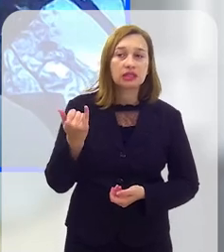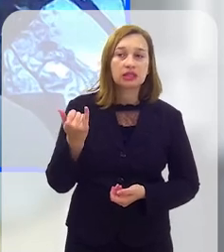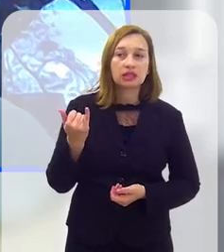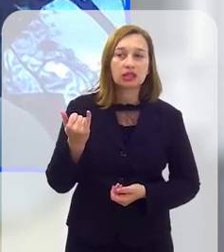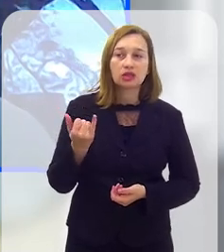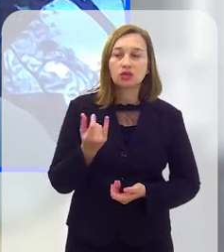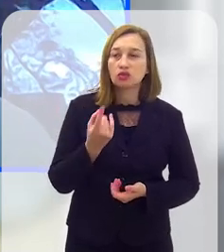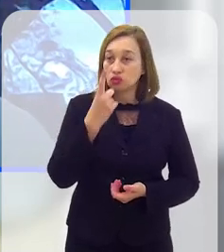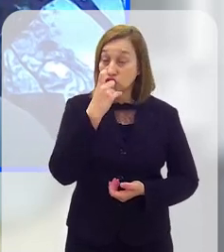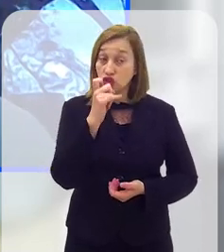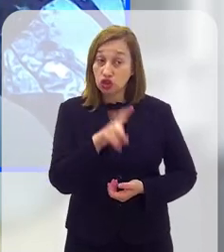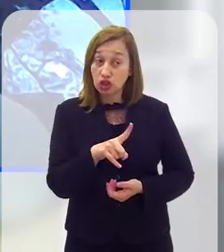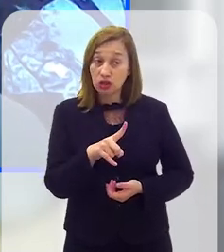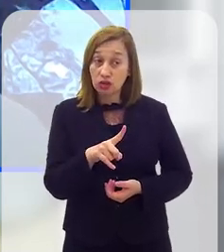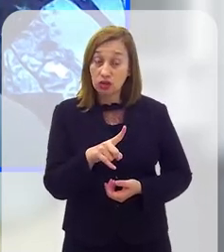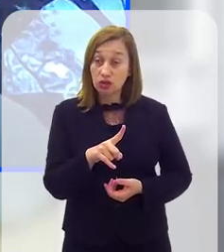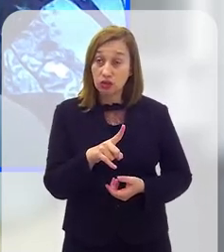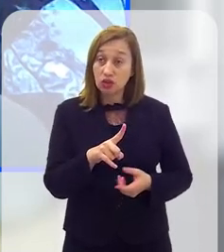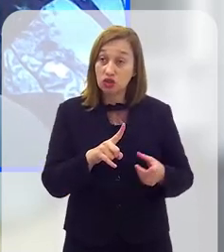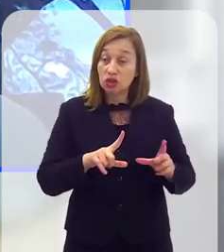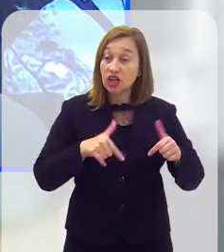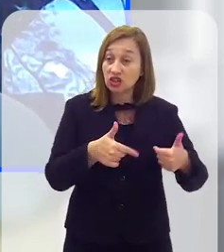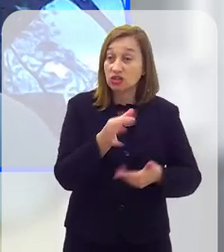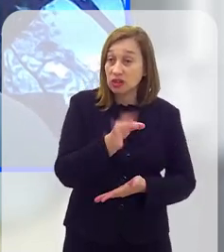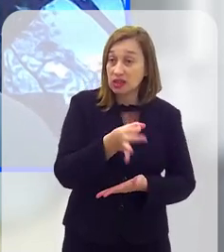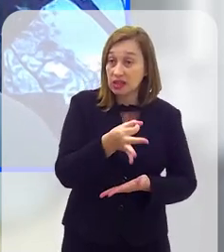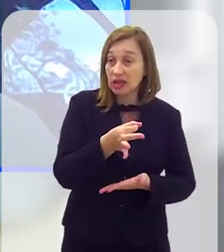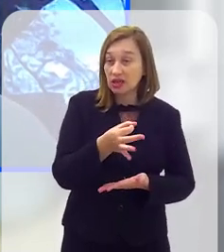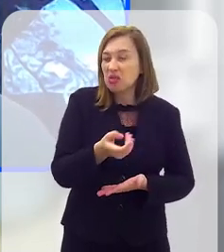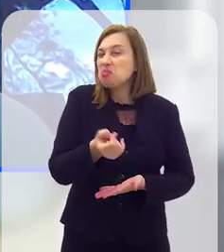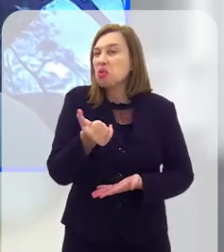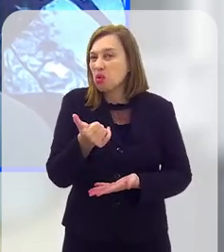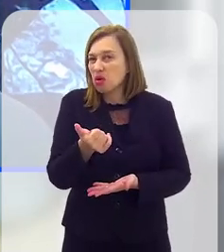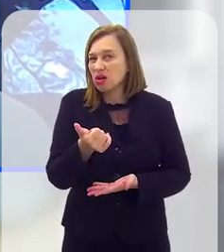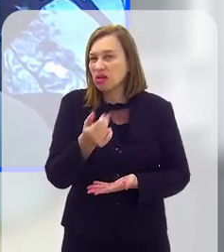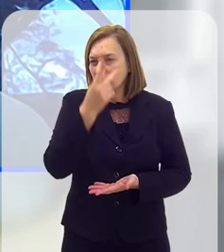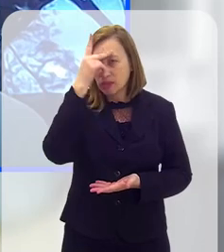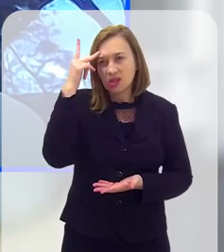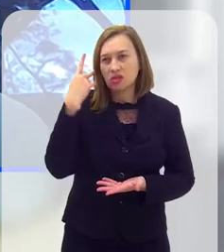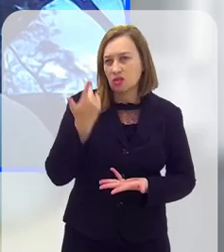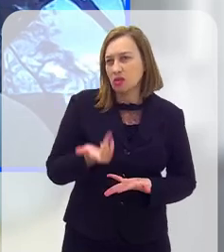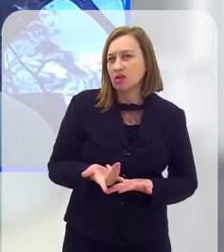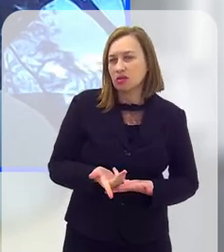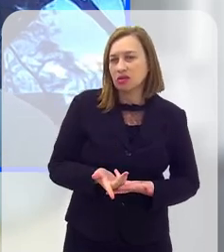resíduo funcionando de forma adequada, ele é indireto. É, por exemplo, pouca gente indo em Pará no